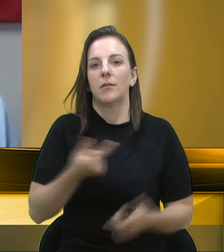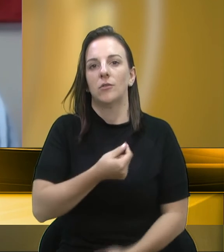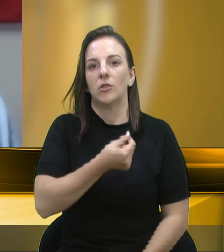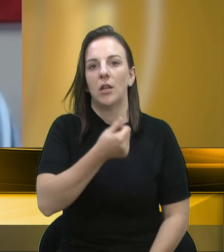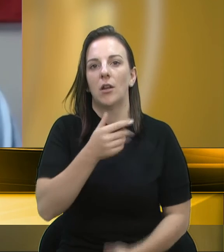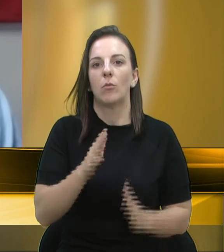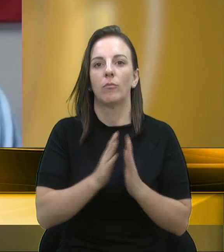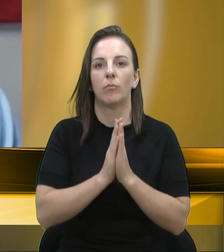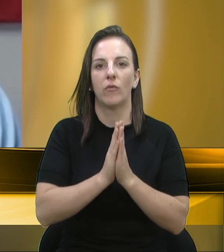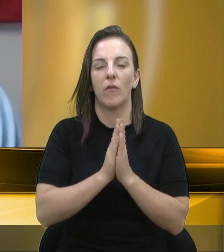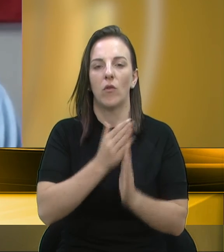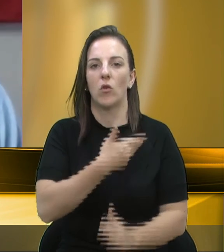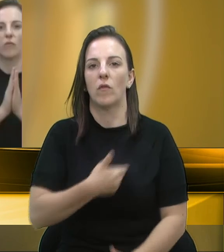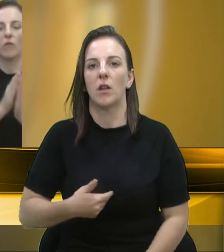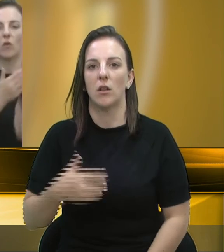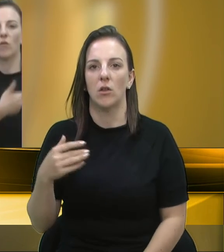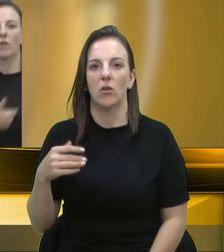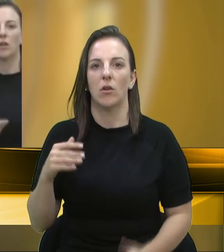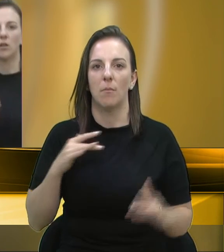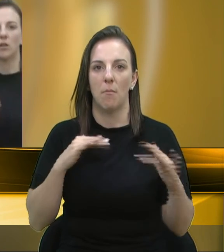se mexe. Obrigado, vereador Bressan.